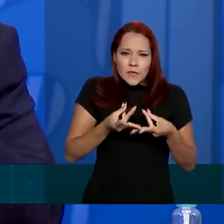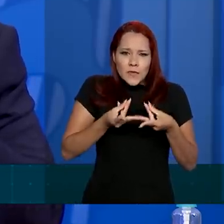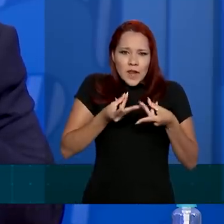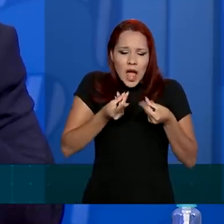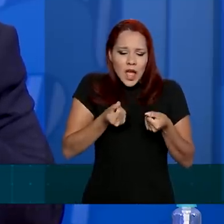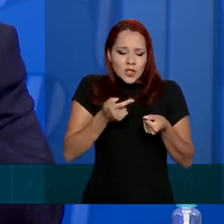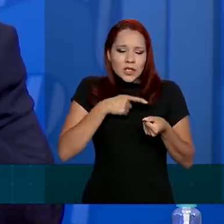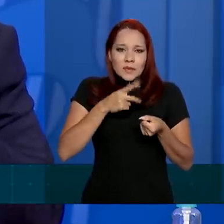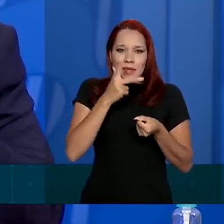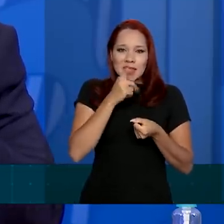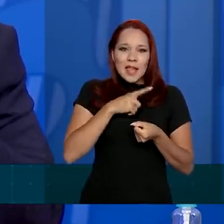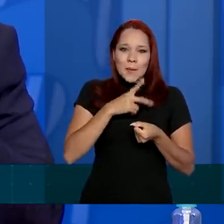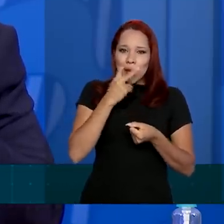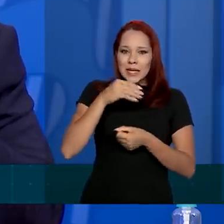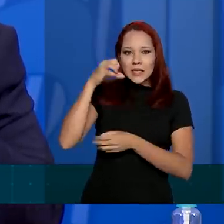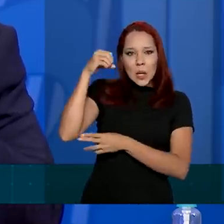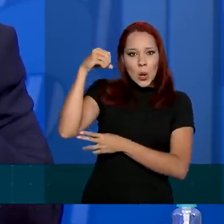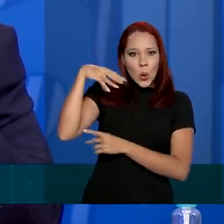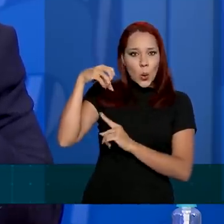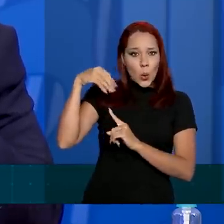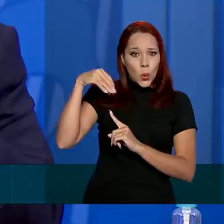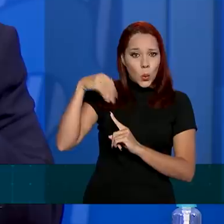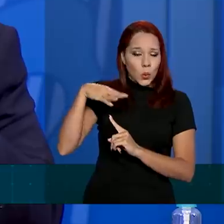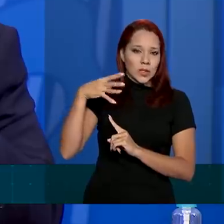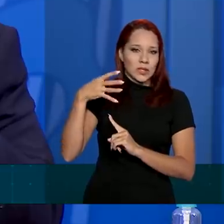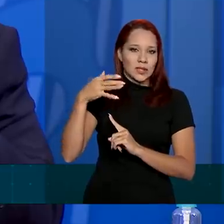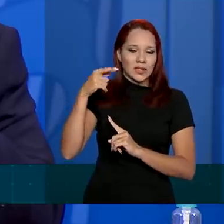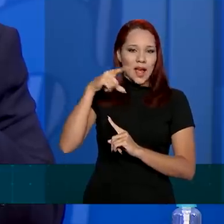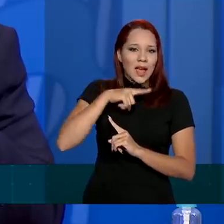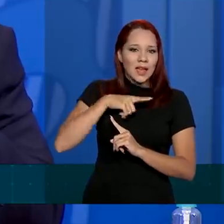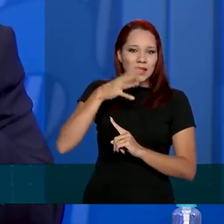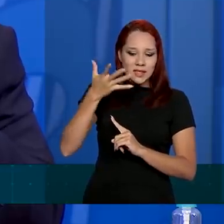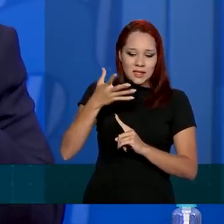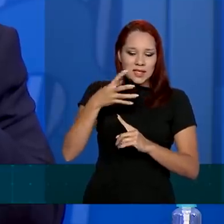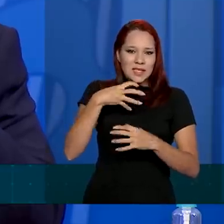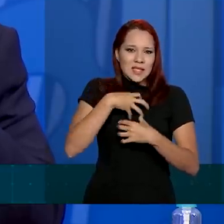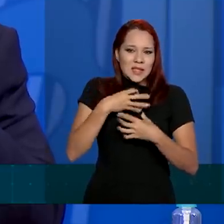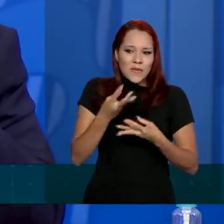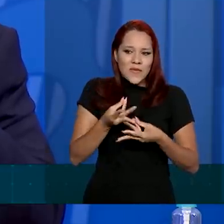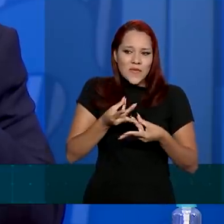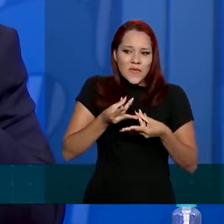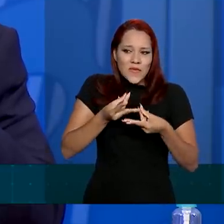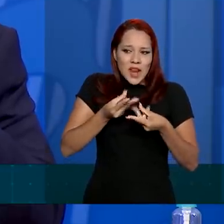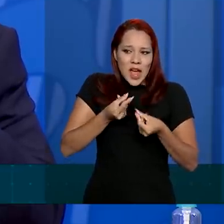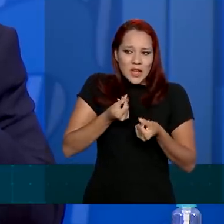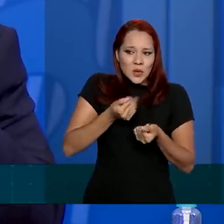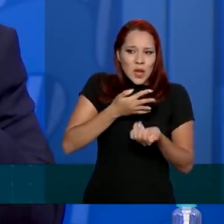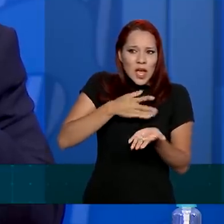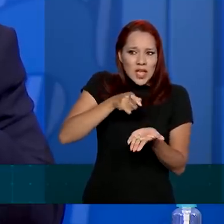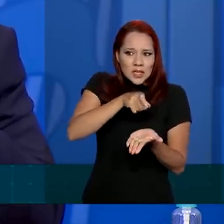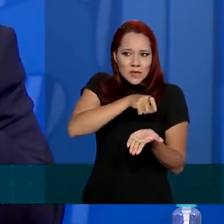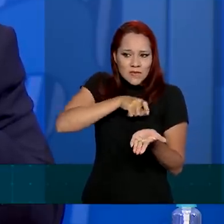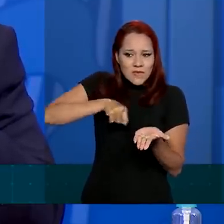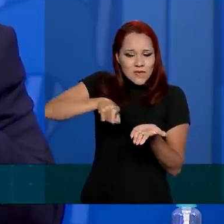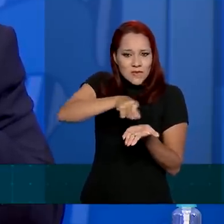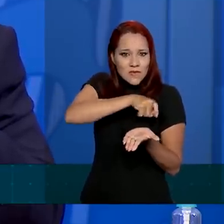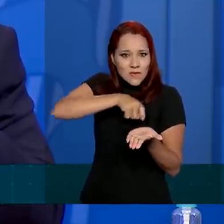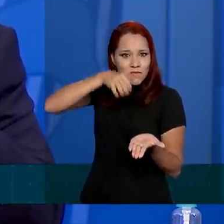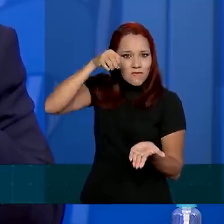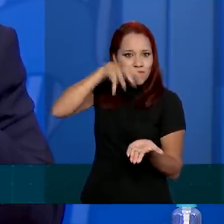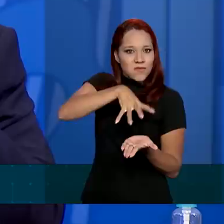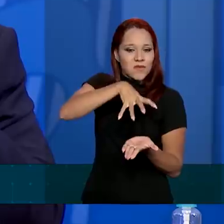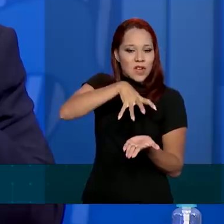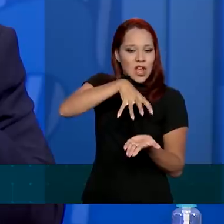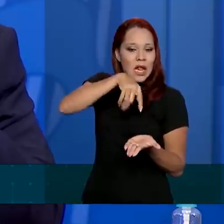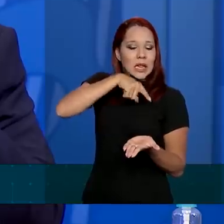sensor de luz, e esse sensor é onde é colocada a pessoa que está fazendo o teste, ela vai